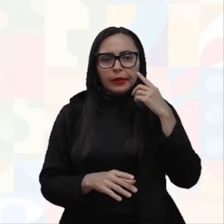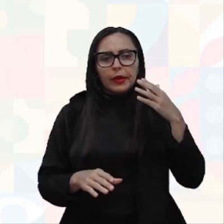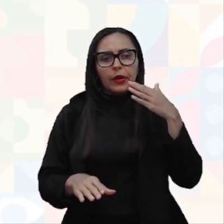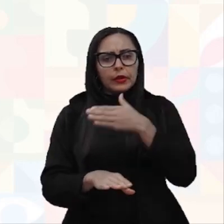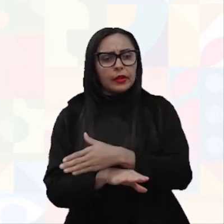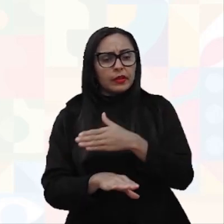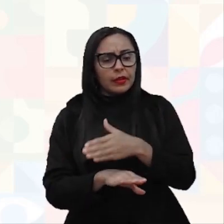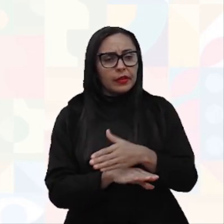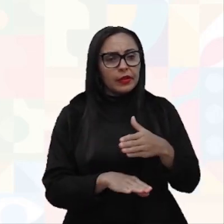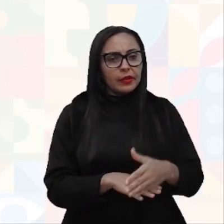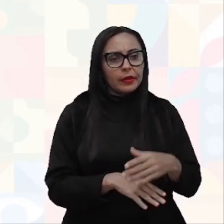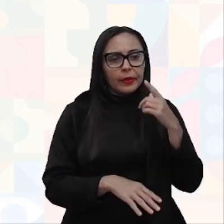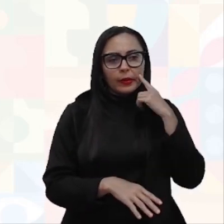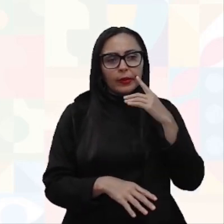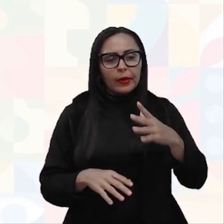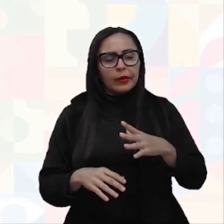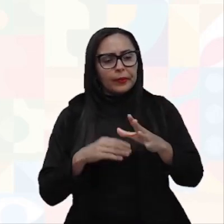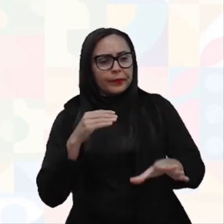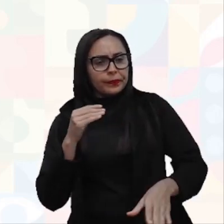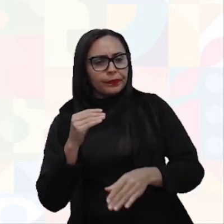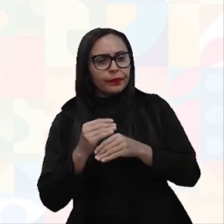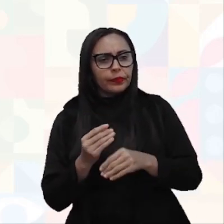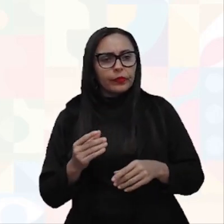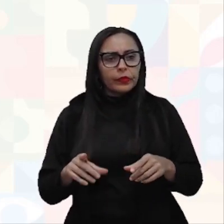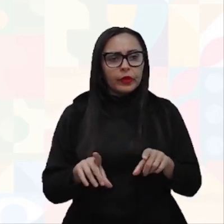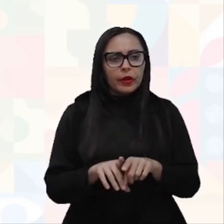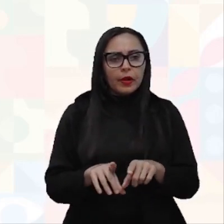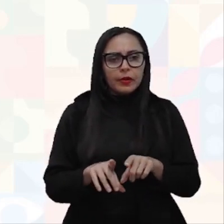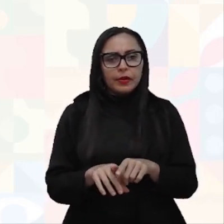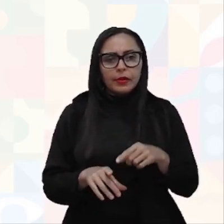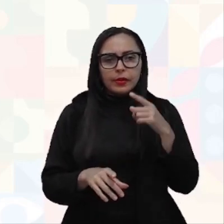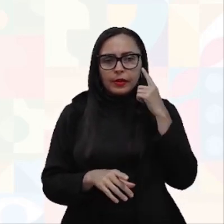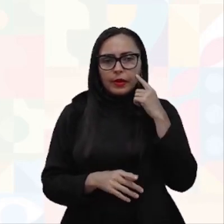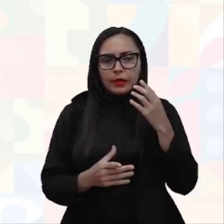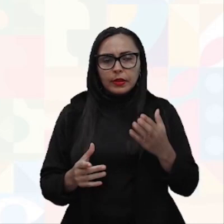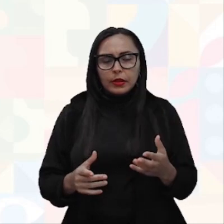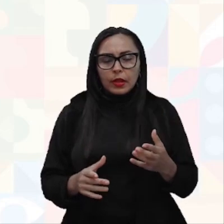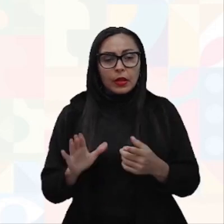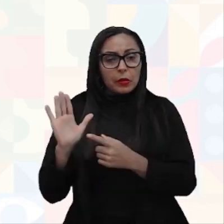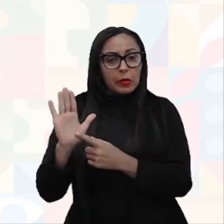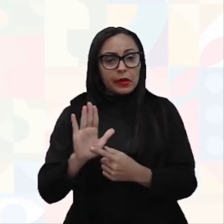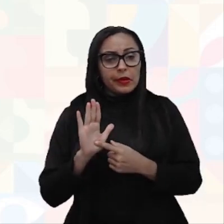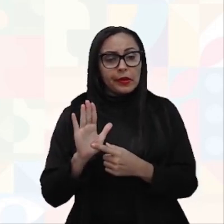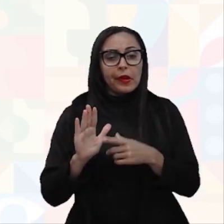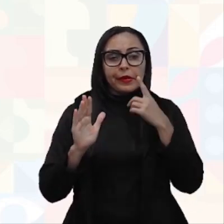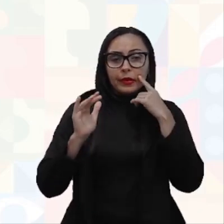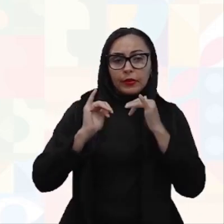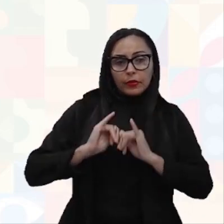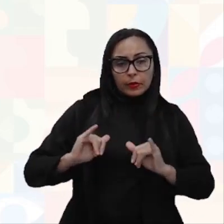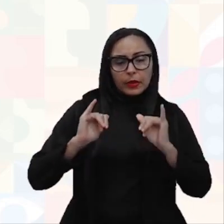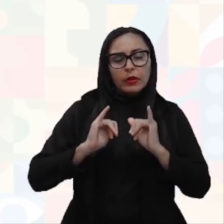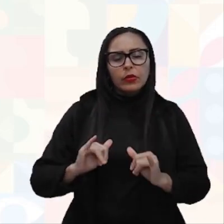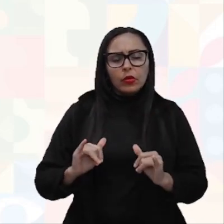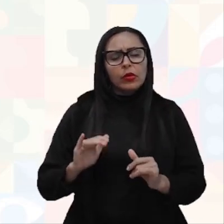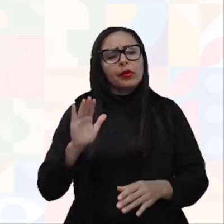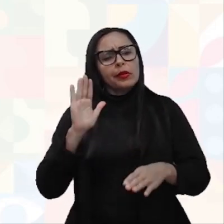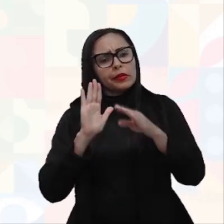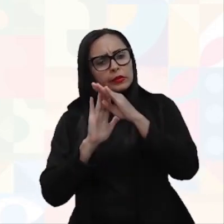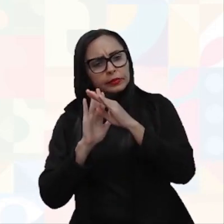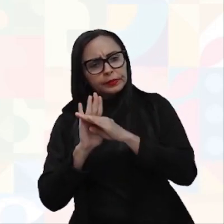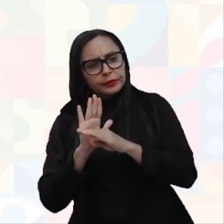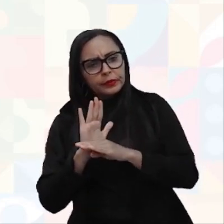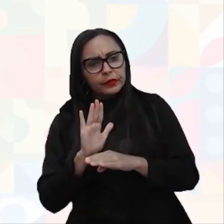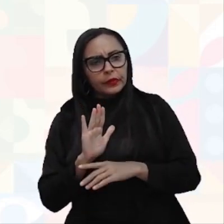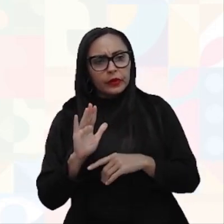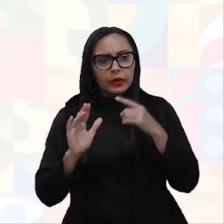automaticamente, aí, o template, ele, né, ele apresenta as informações todinhas de cadastro, né? E checa cada link, cada